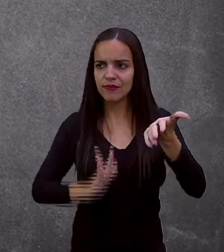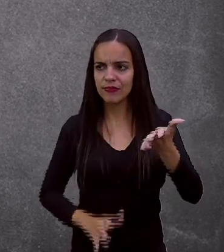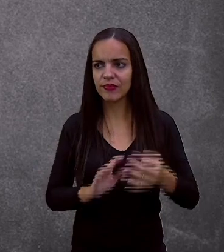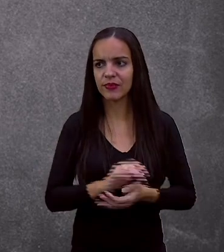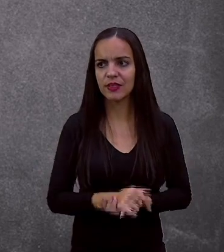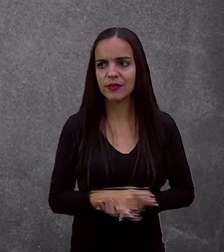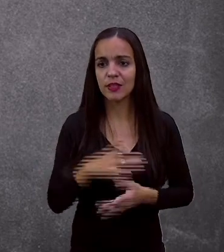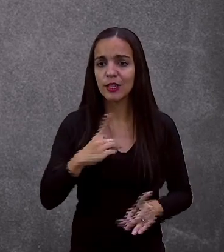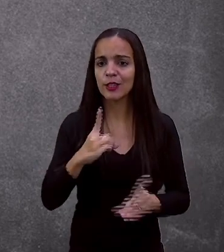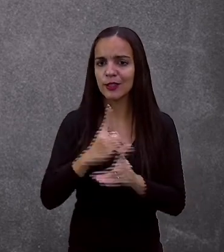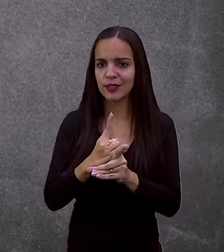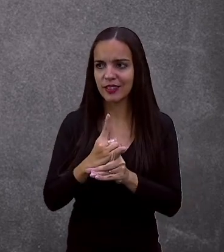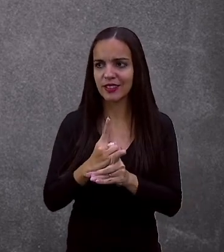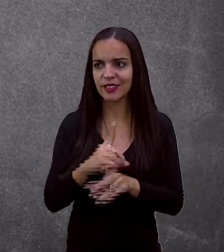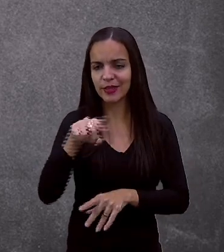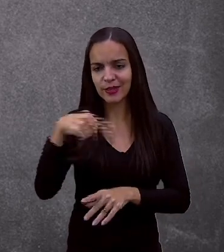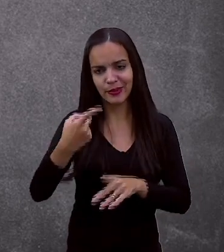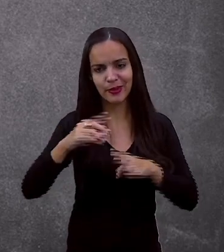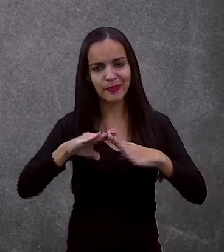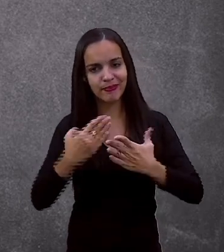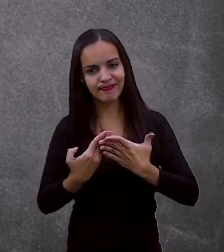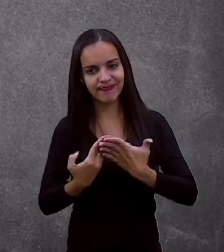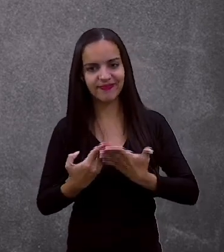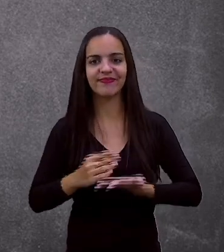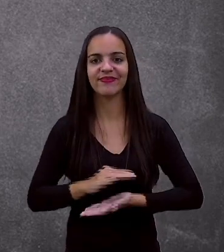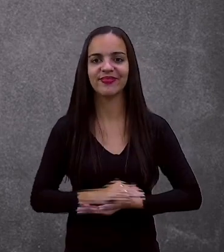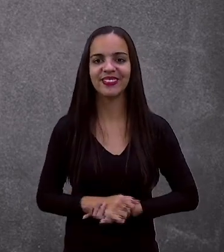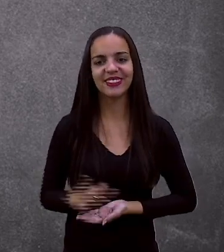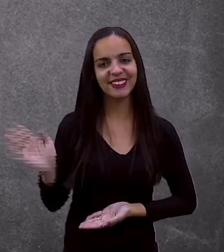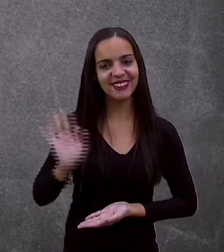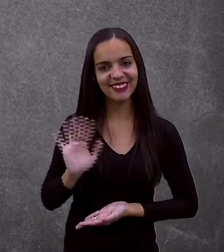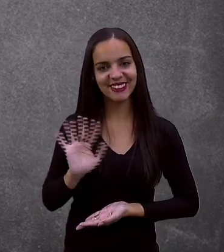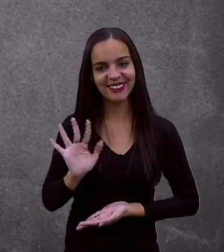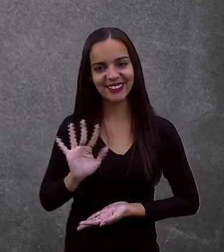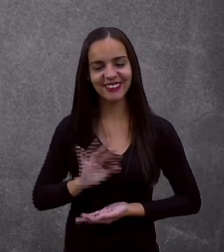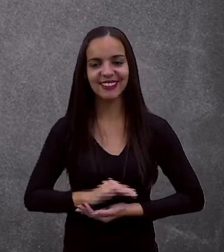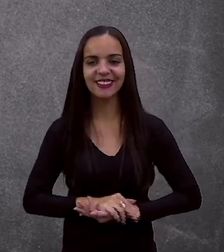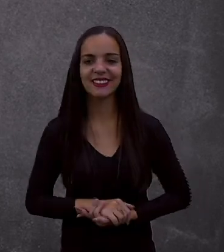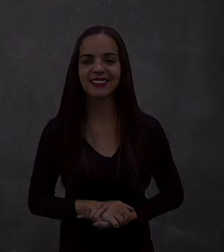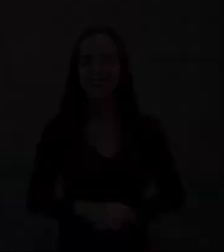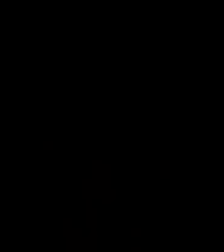E nós nos encontramos. Na próxima aula. Até mais pessoal. Tchau.